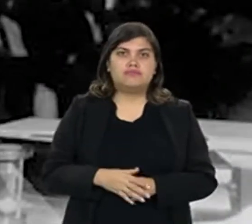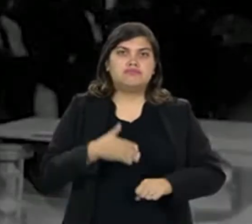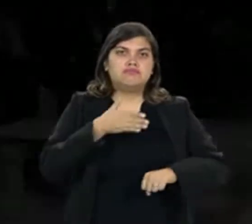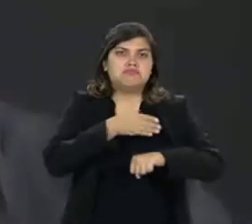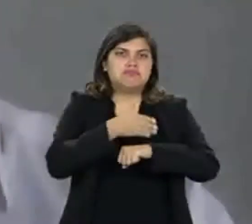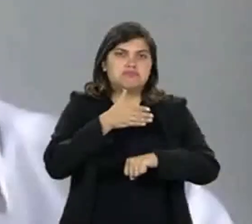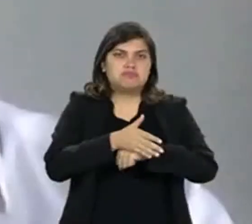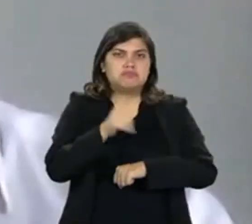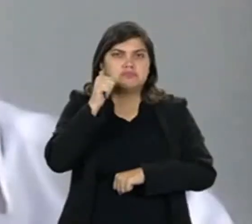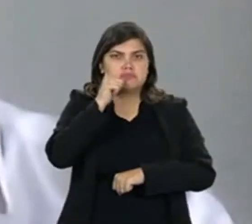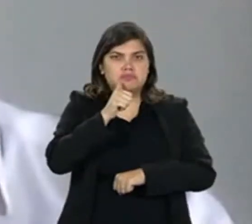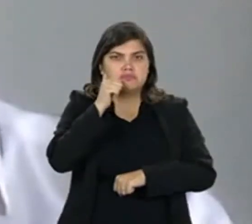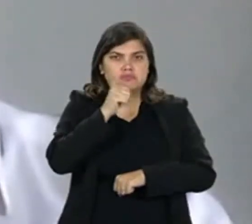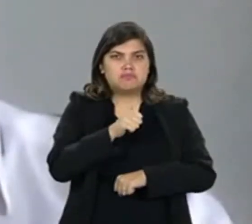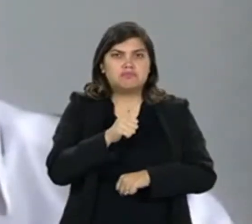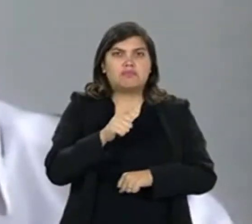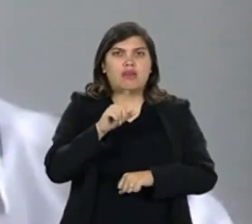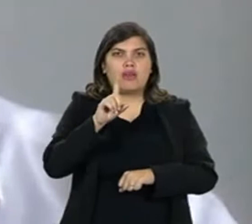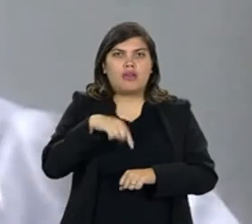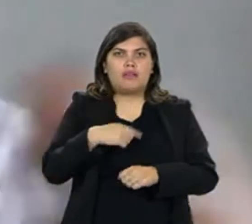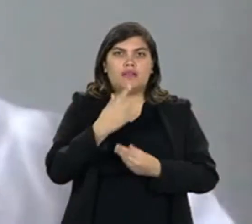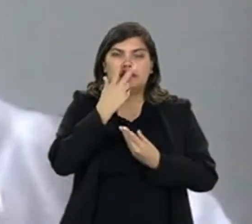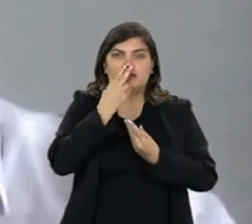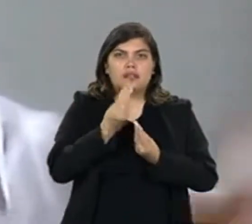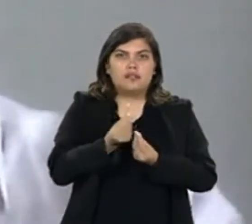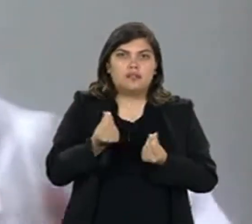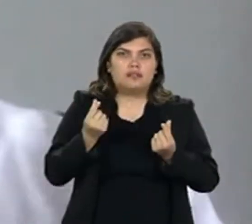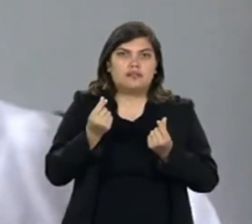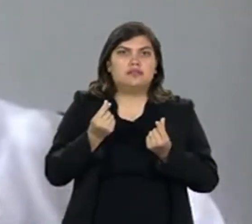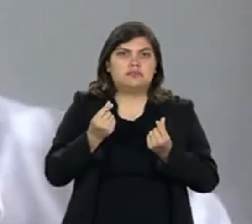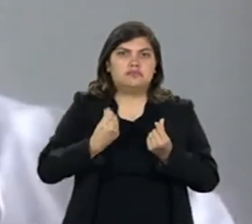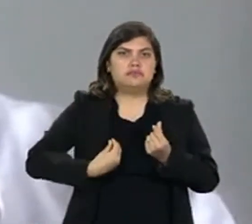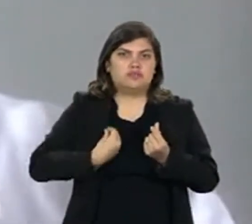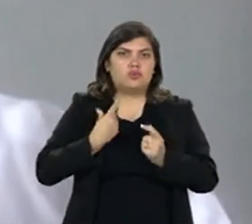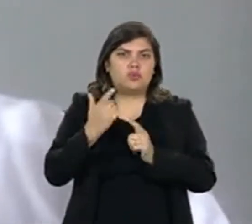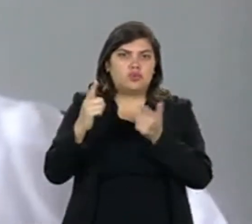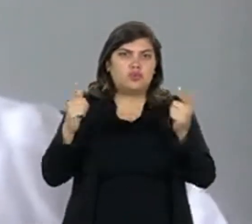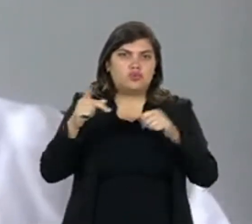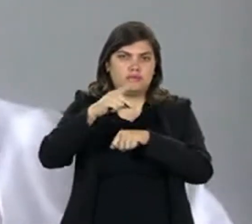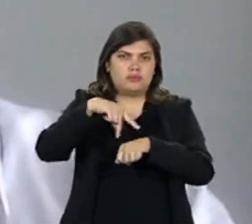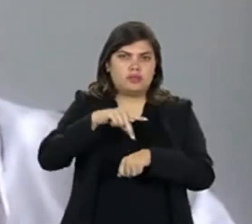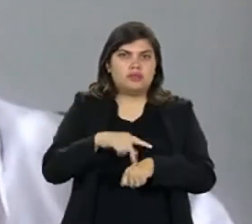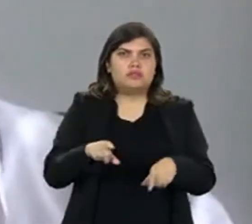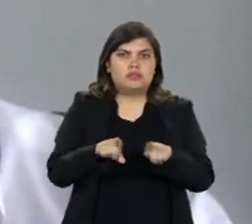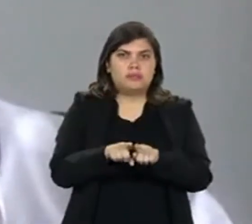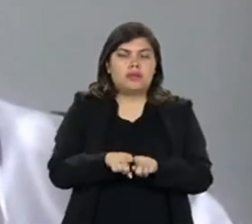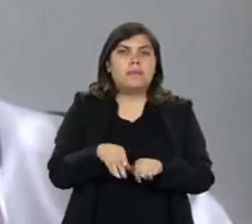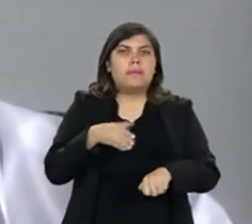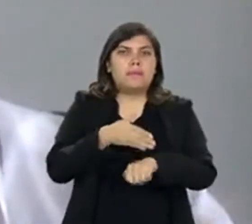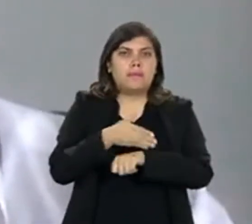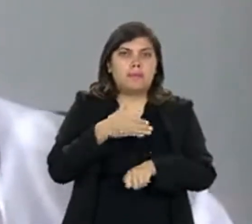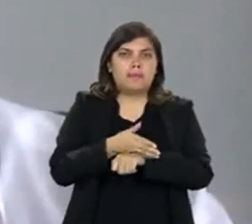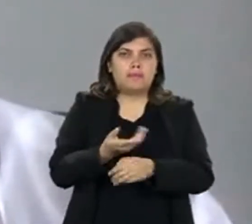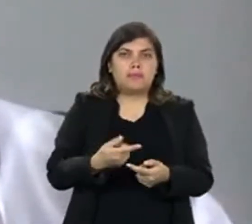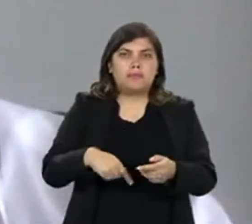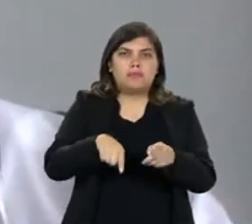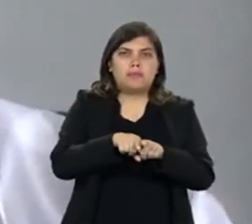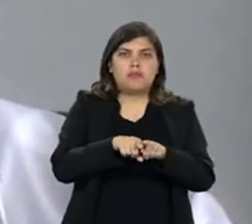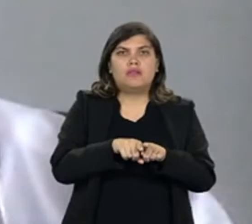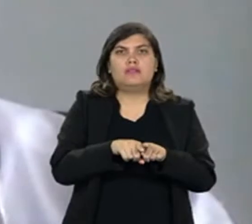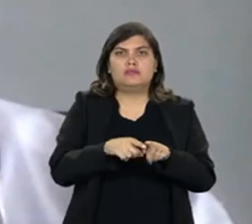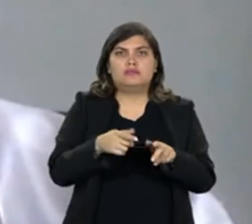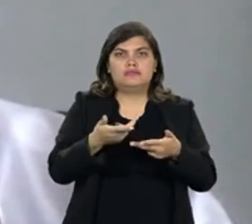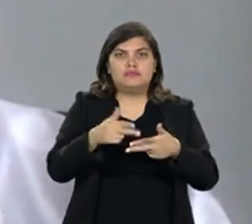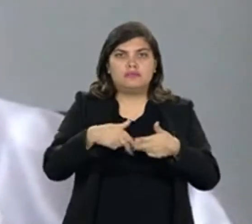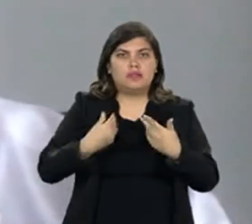que feminina, de certa forma, replica o modelo presente em outros países também, de uma participação condicionada